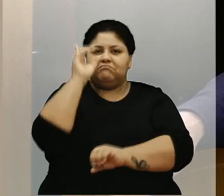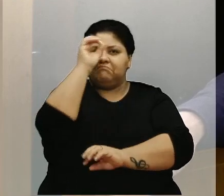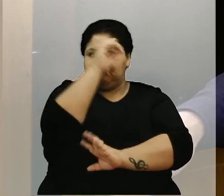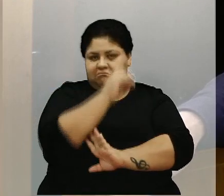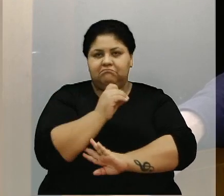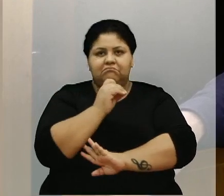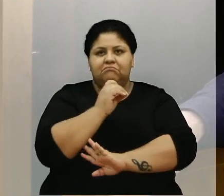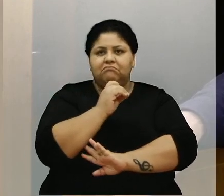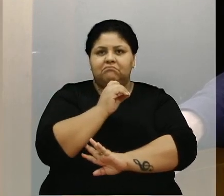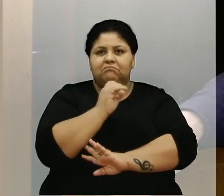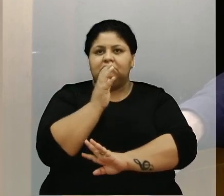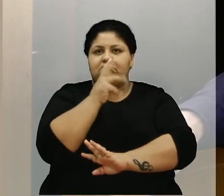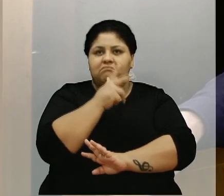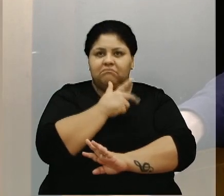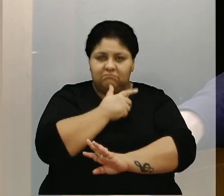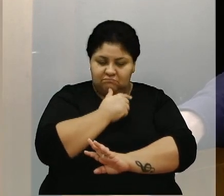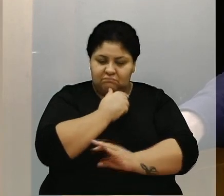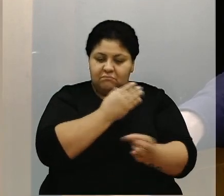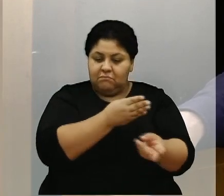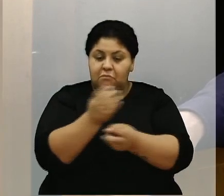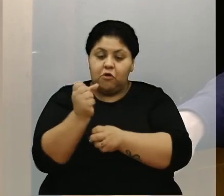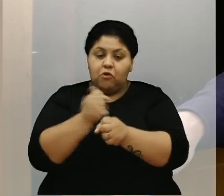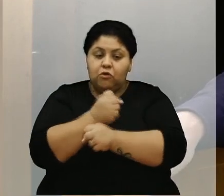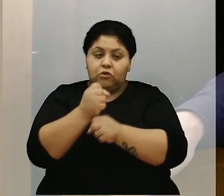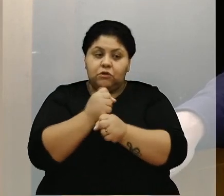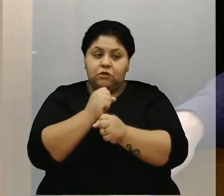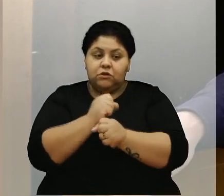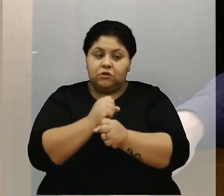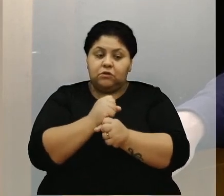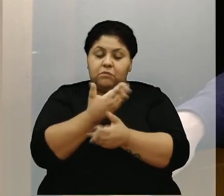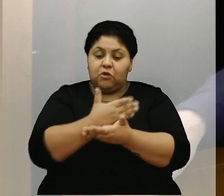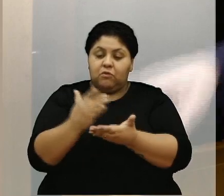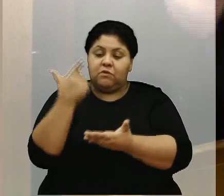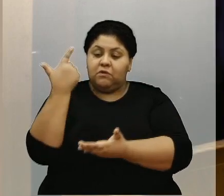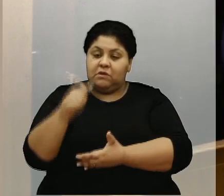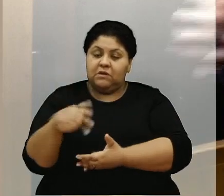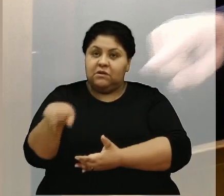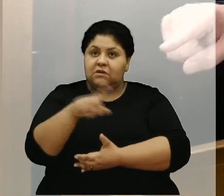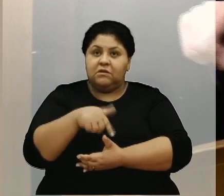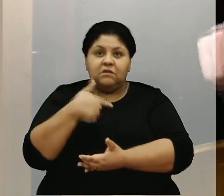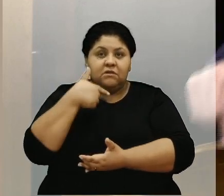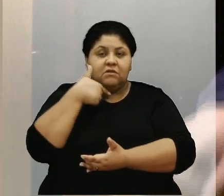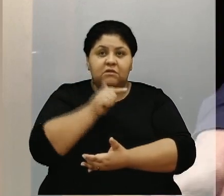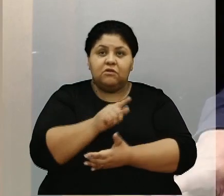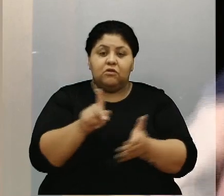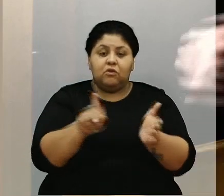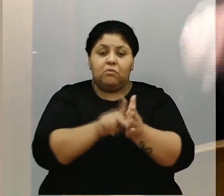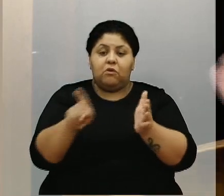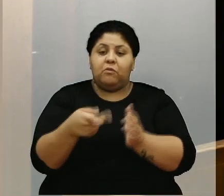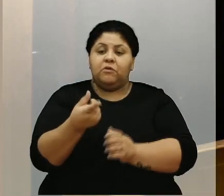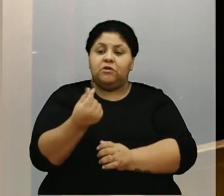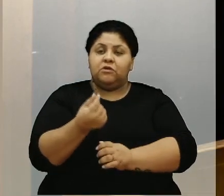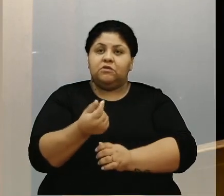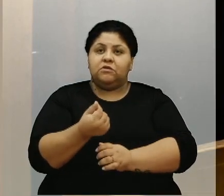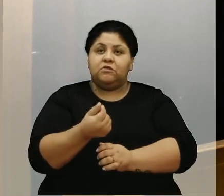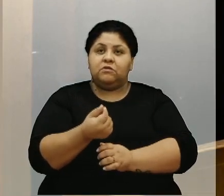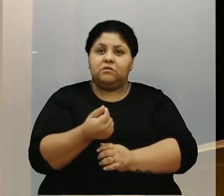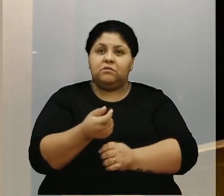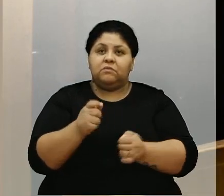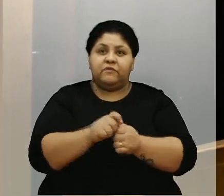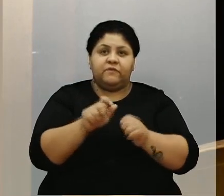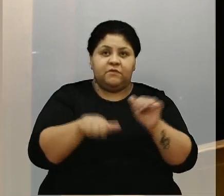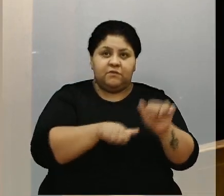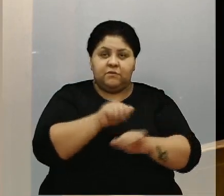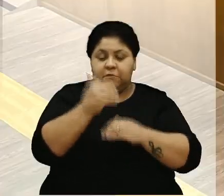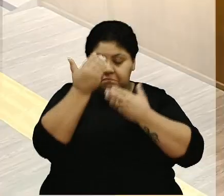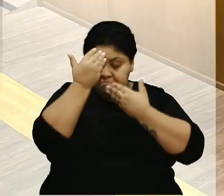e que demoraremos décadas para poder reerguer esse Estado se a gente não conseguir segurar o nosso próprio dinheiro dos impostos para fazer essa mudança.